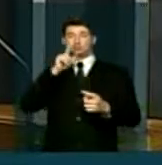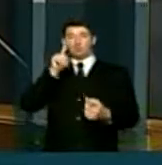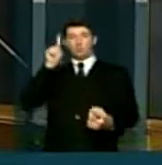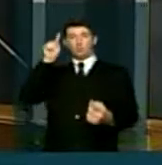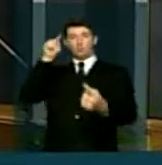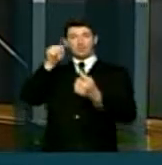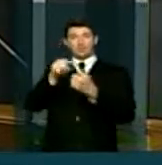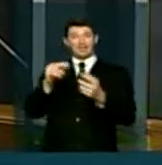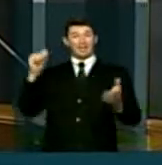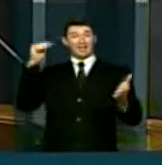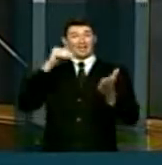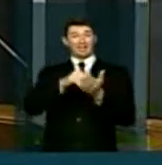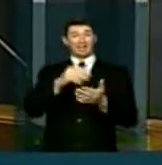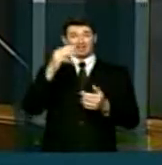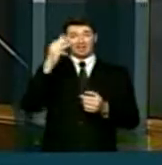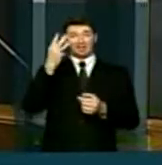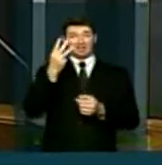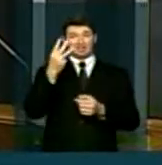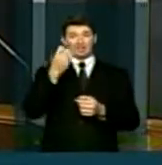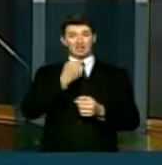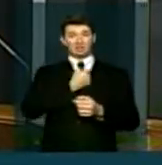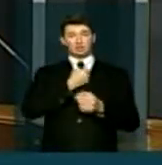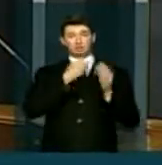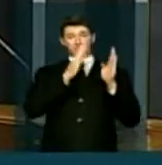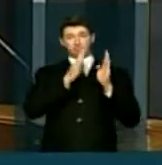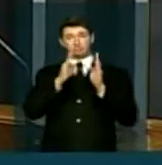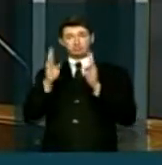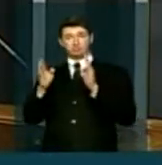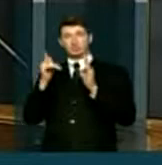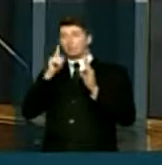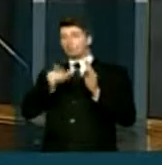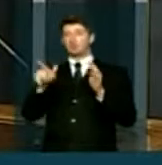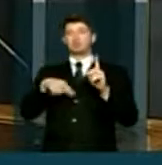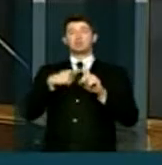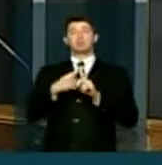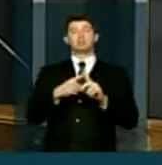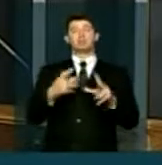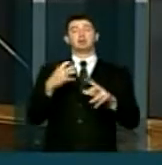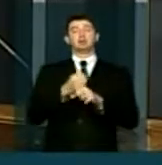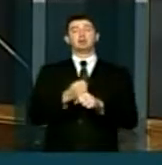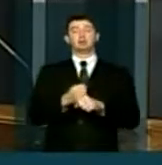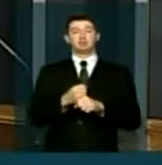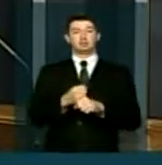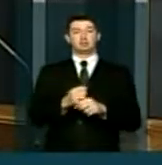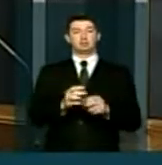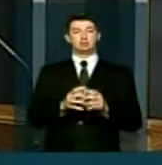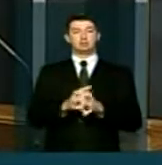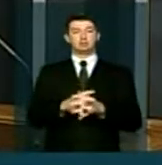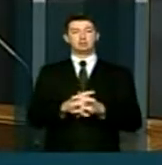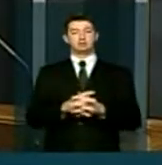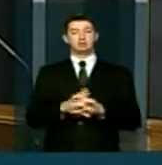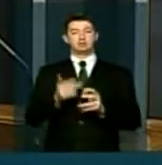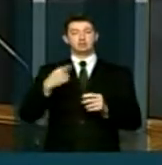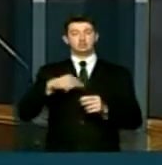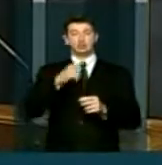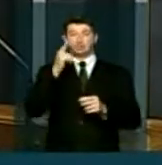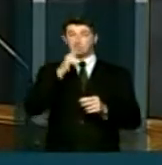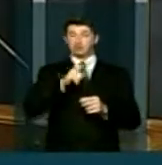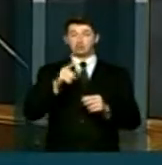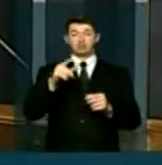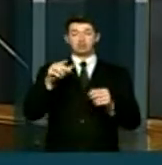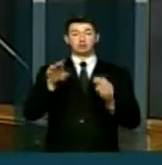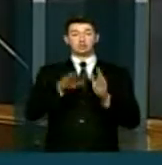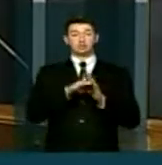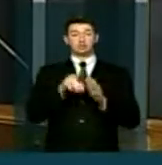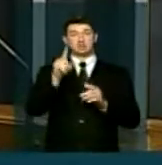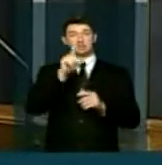até três dígitos os recursos para a Secretaria de Políticas para as Mulheres, cheguemos a alcançar